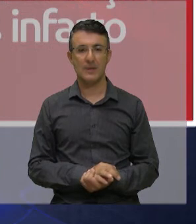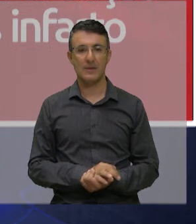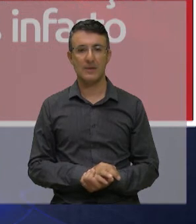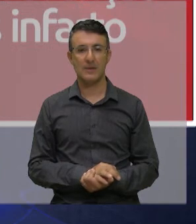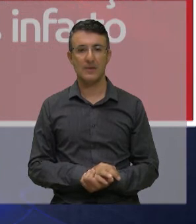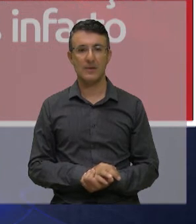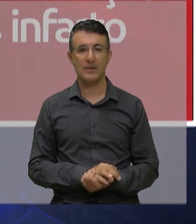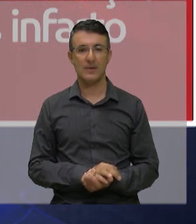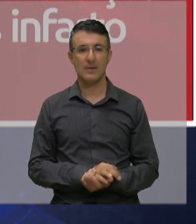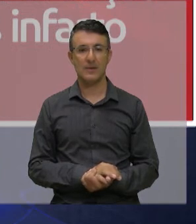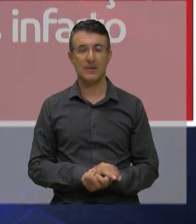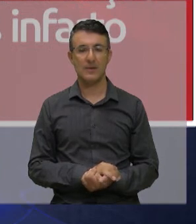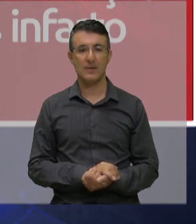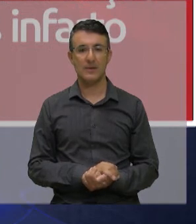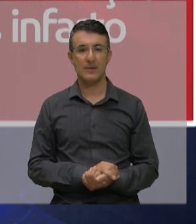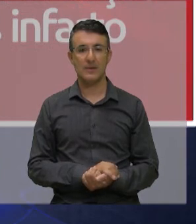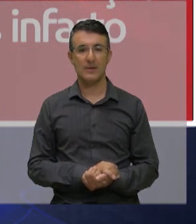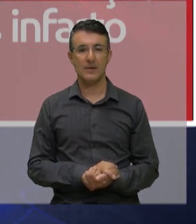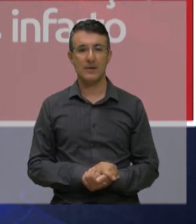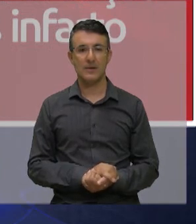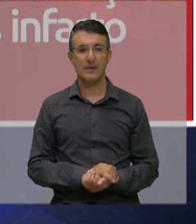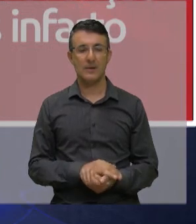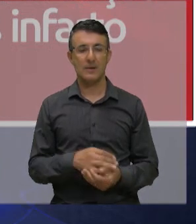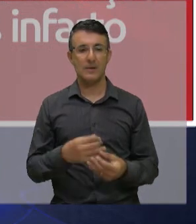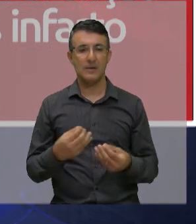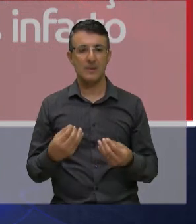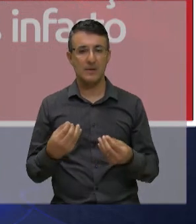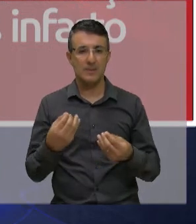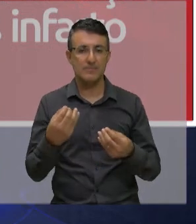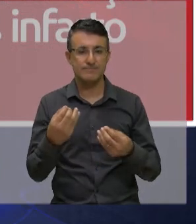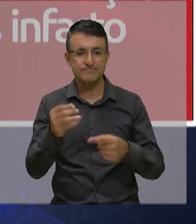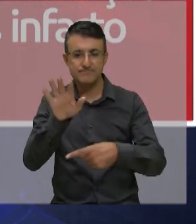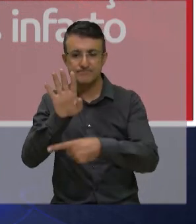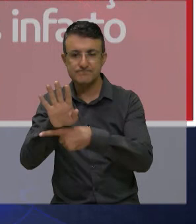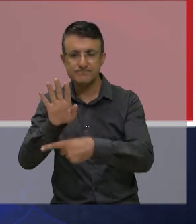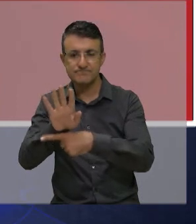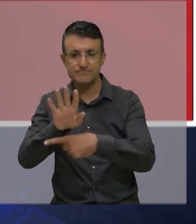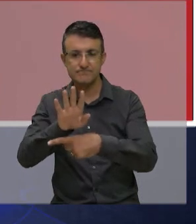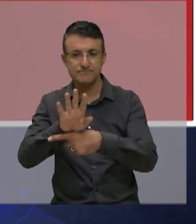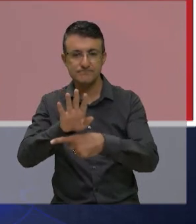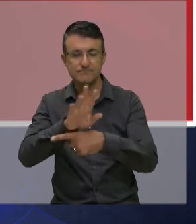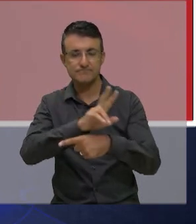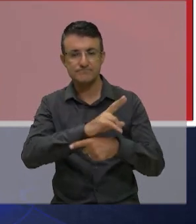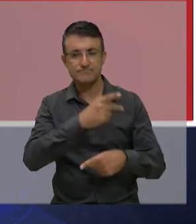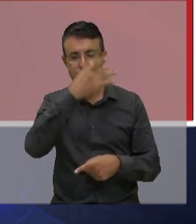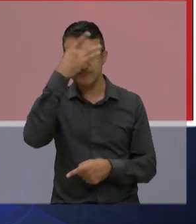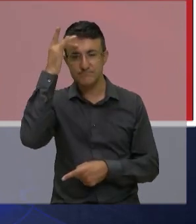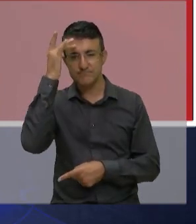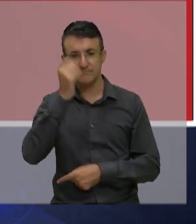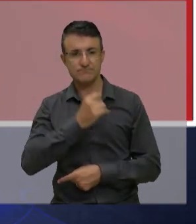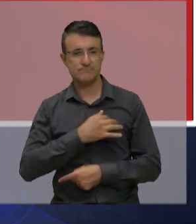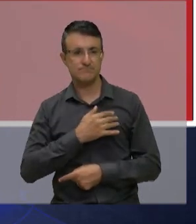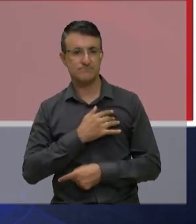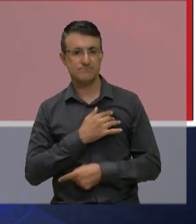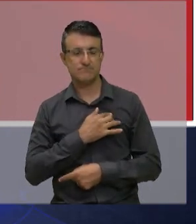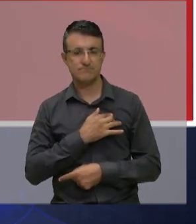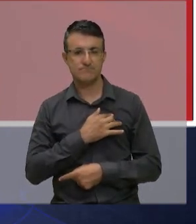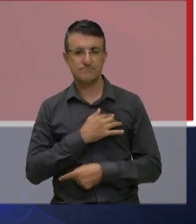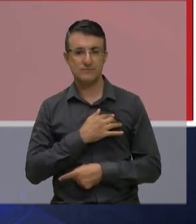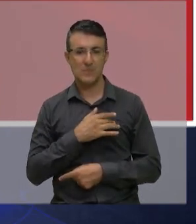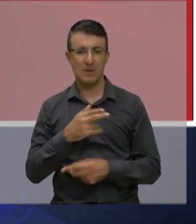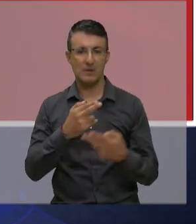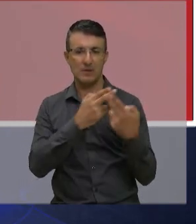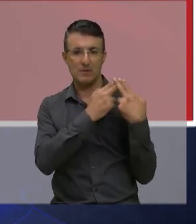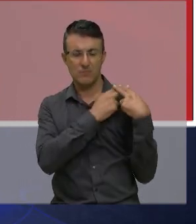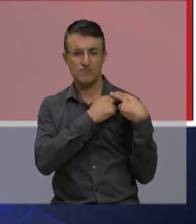estabelecidos no mundo com isso você diminui a complicação e a internação por morte cardíaca próximo por isso meus